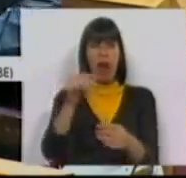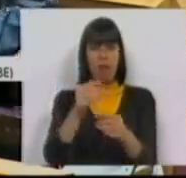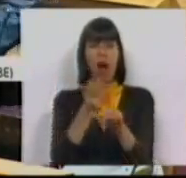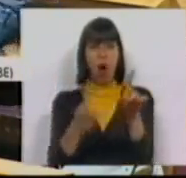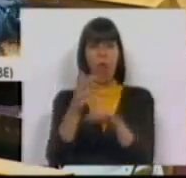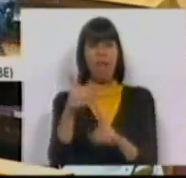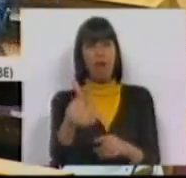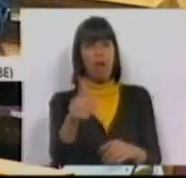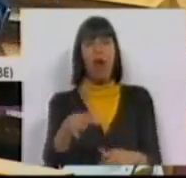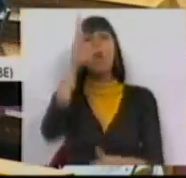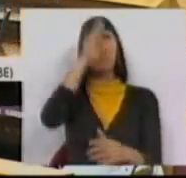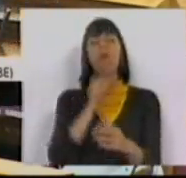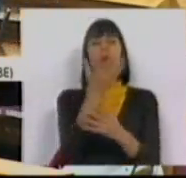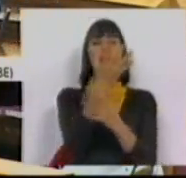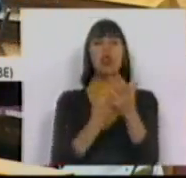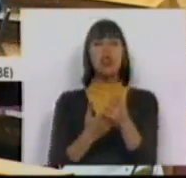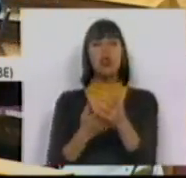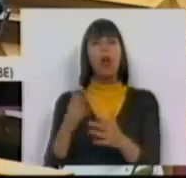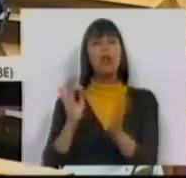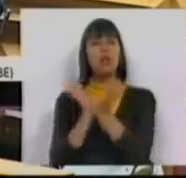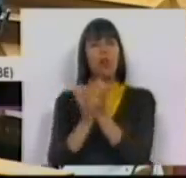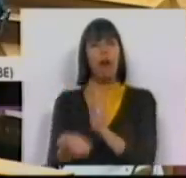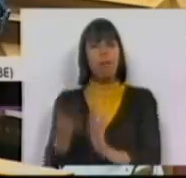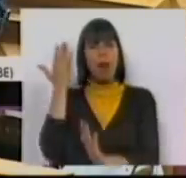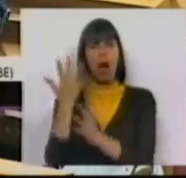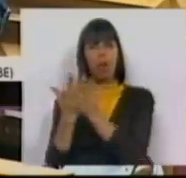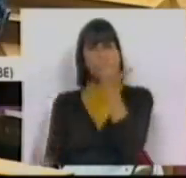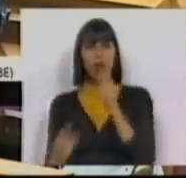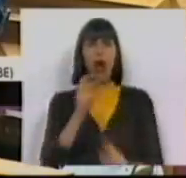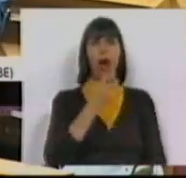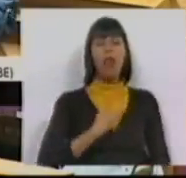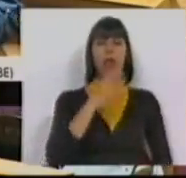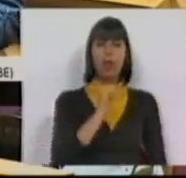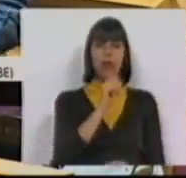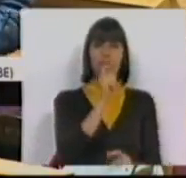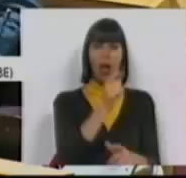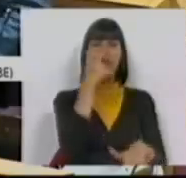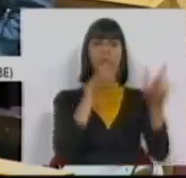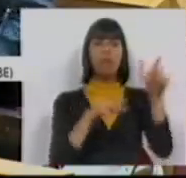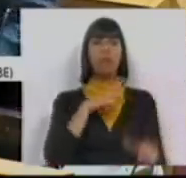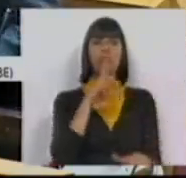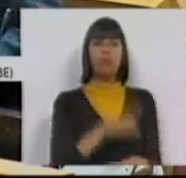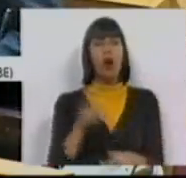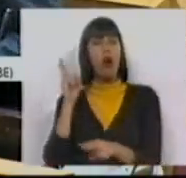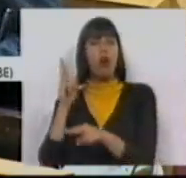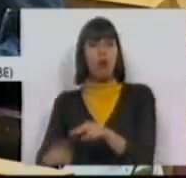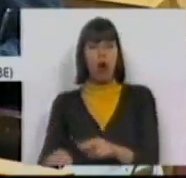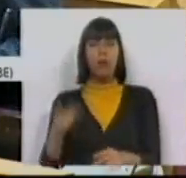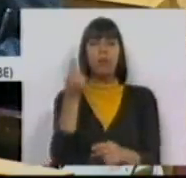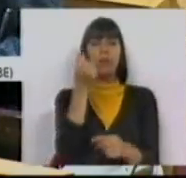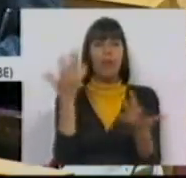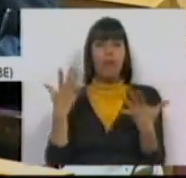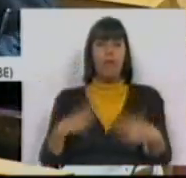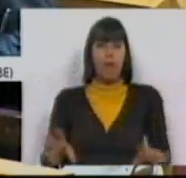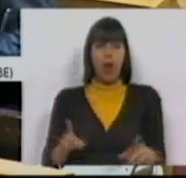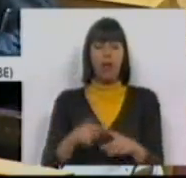Este Governo aumentou os descontos para a Segurança Social e para a ADSE dos Trabalhadores Portugueses, fez cortes nos subsídios